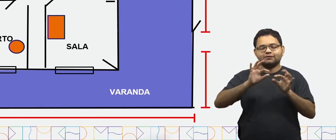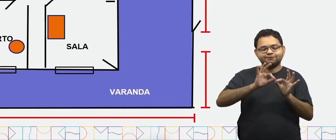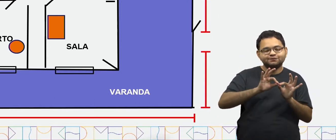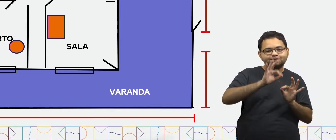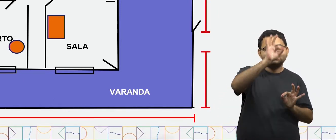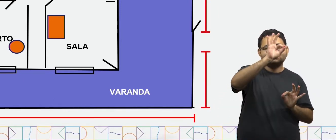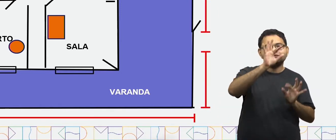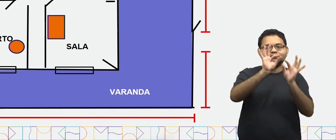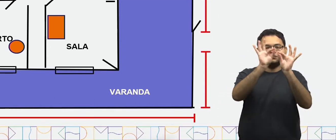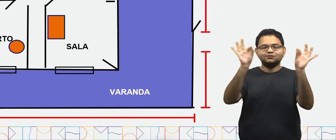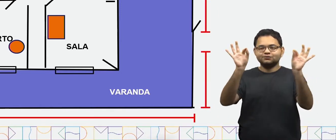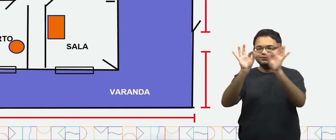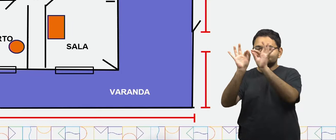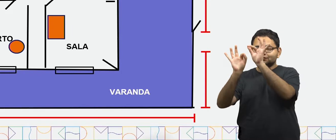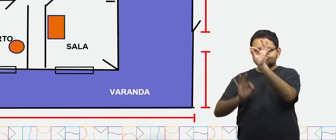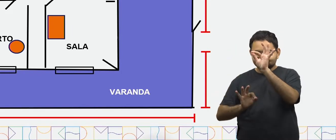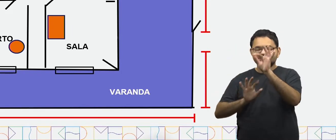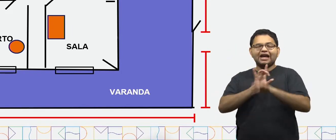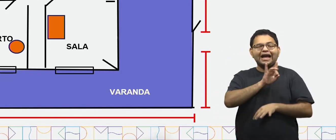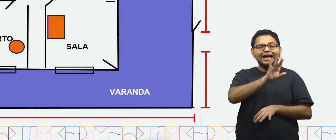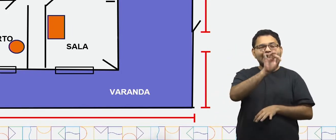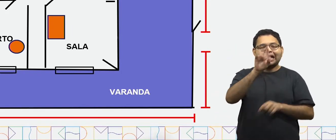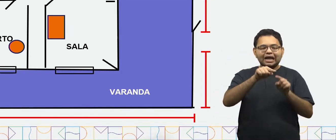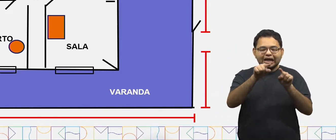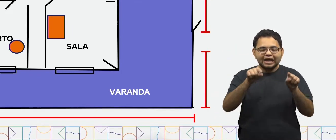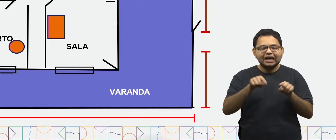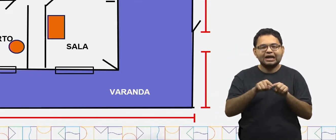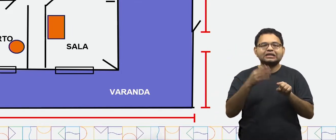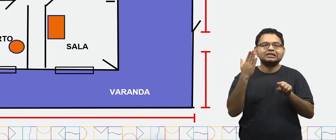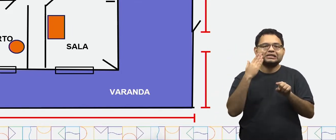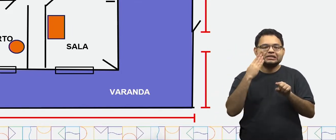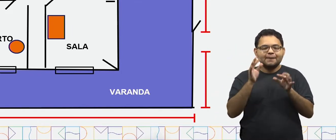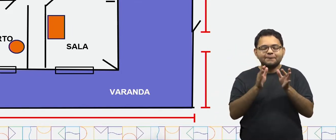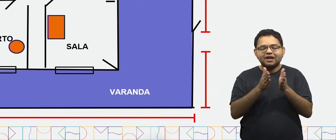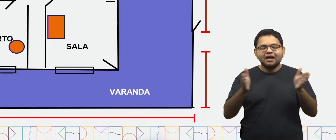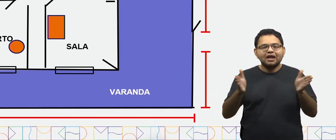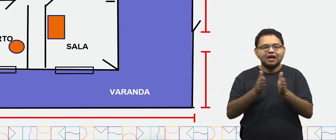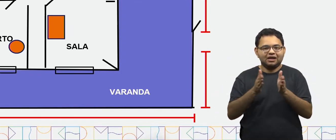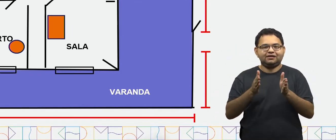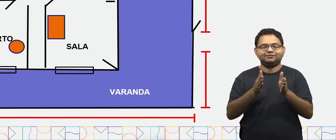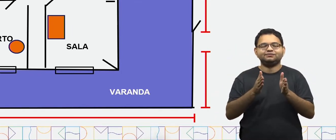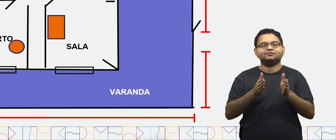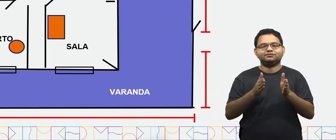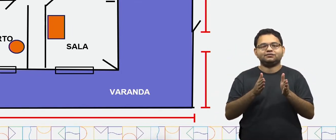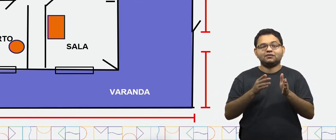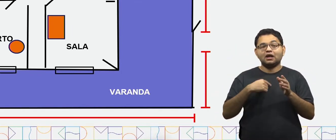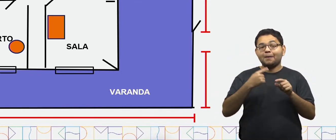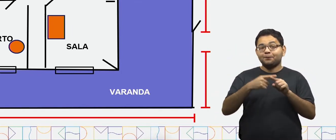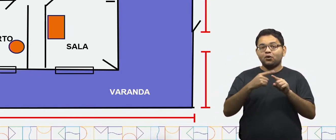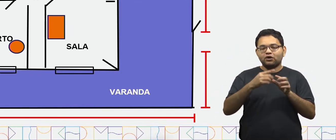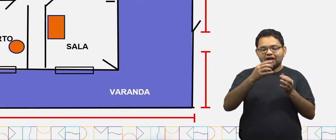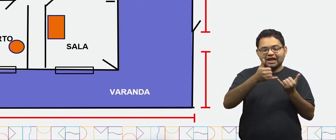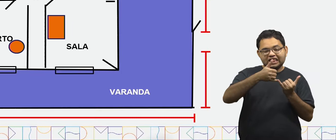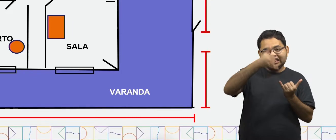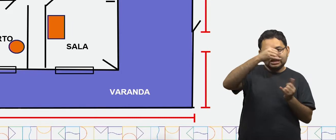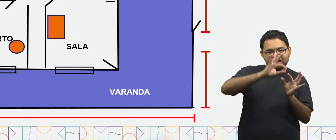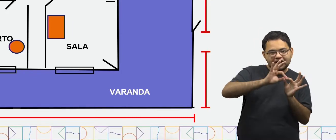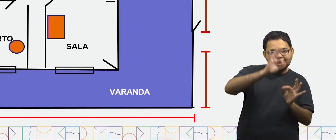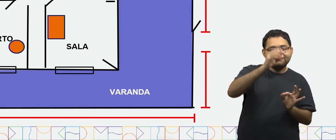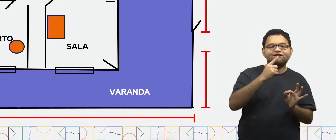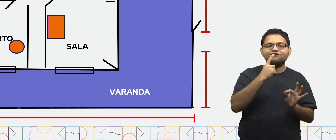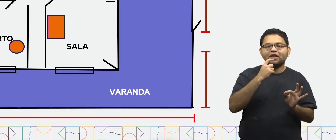a medida de cada cômodo, já que cada linha dessa aqui representa as